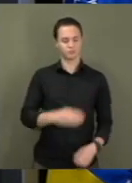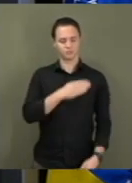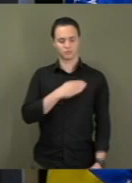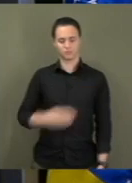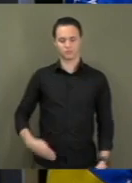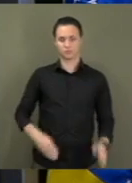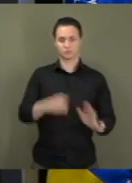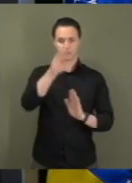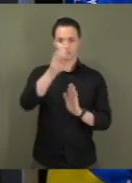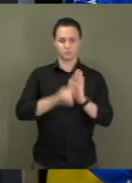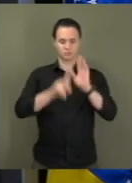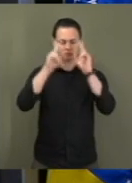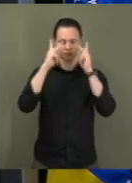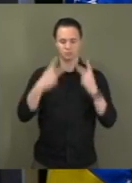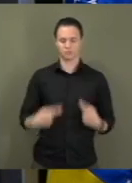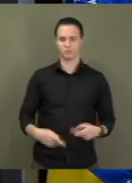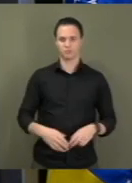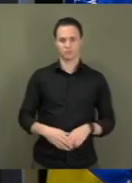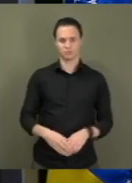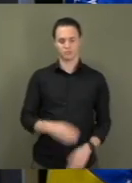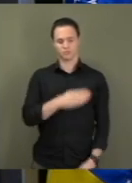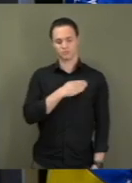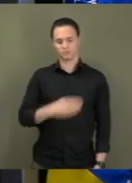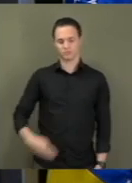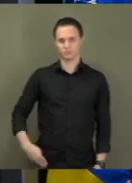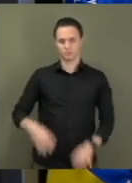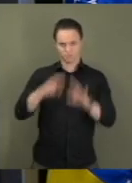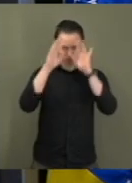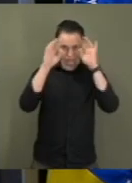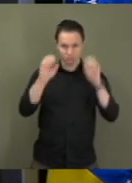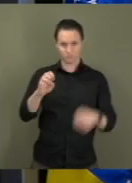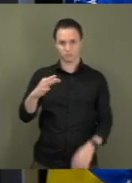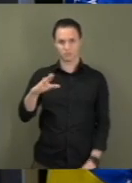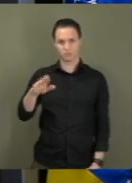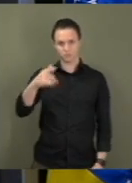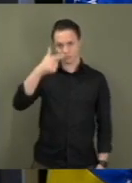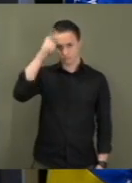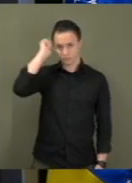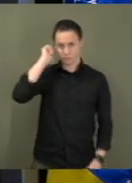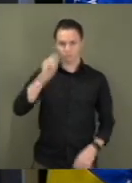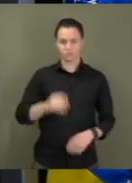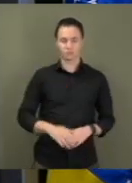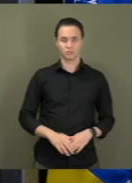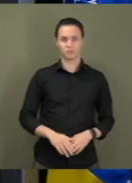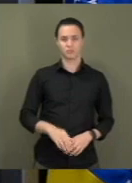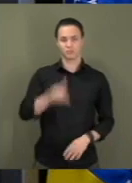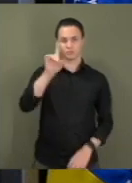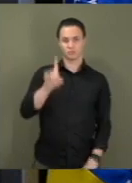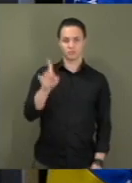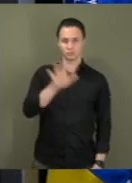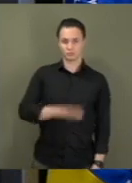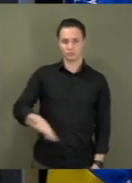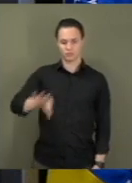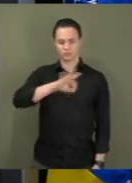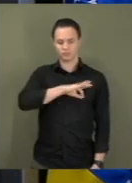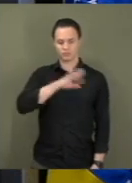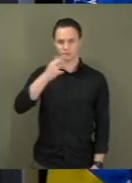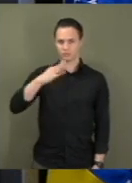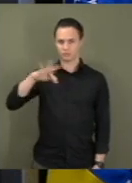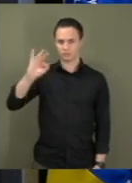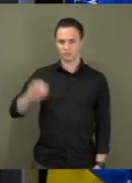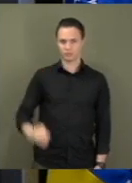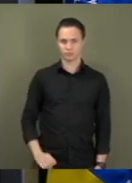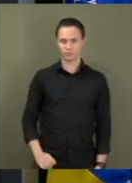Humanos, ministro do STF Alexandre Moraes, diretor-geral da Polícia Federal, as